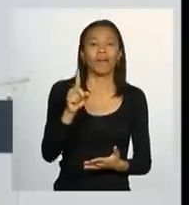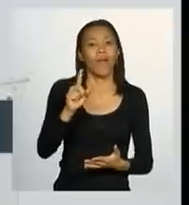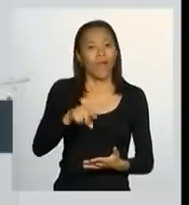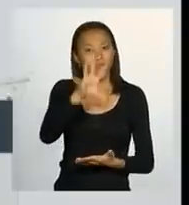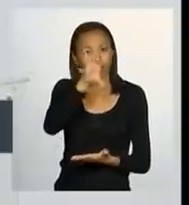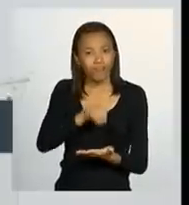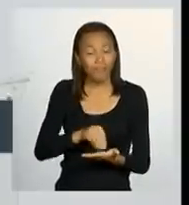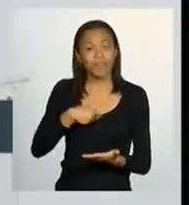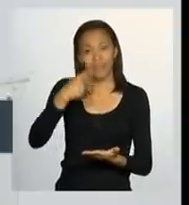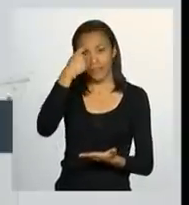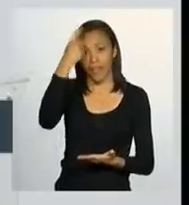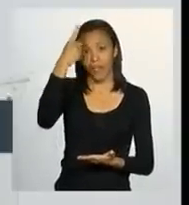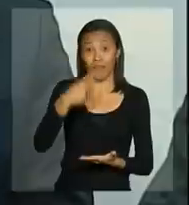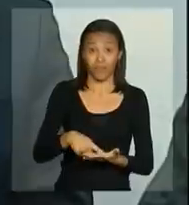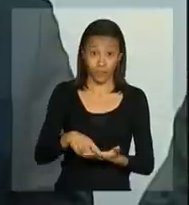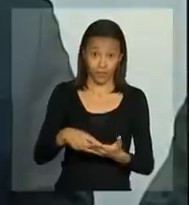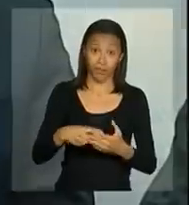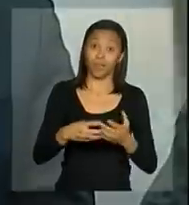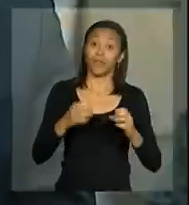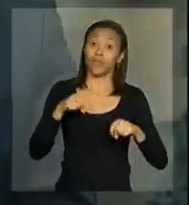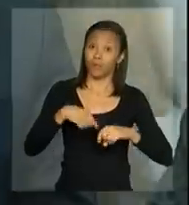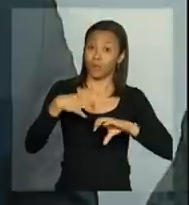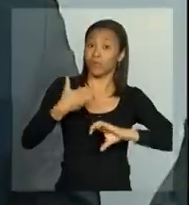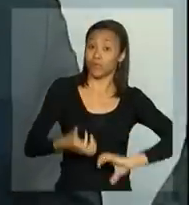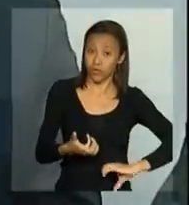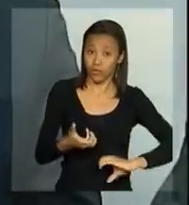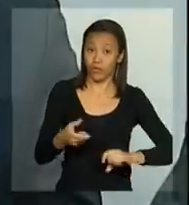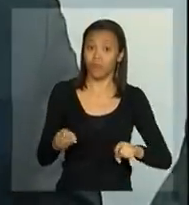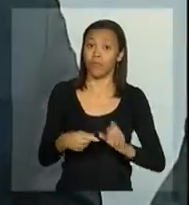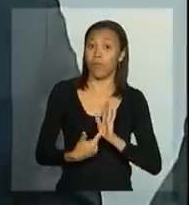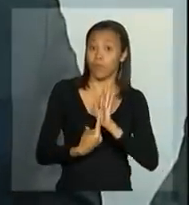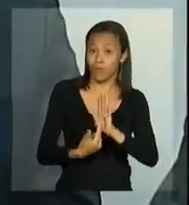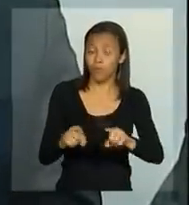que o Senado apresentou, essa comissão, o Senado e a Câmara,